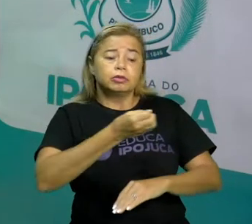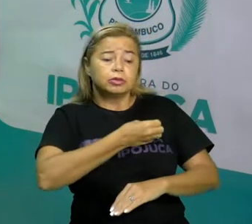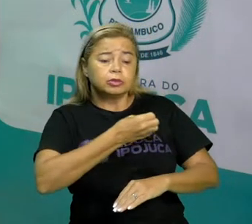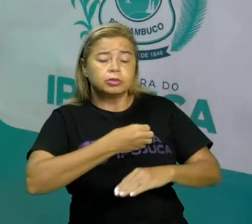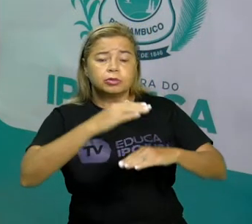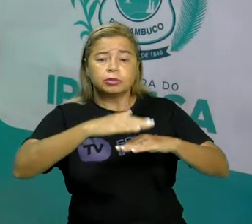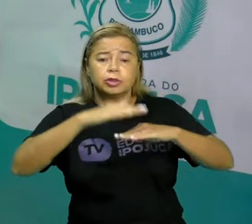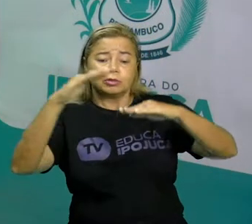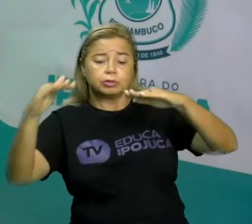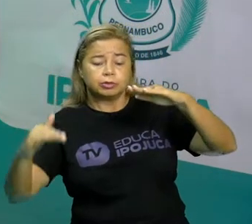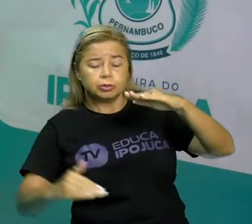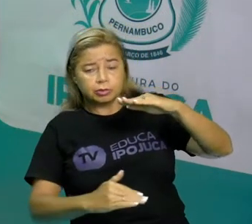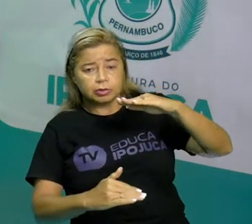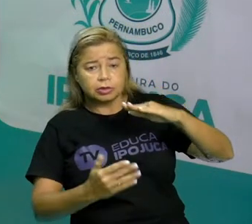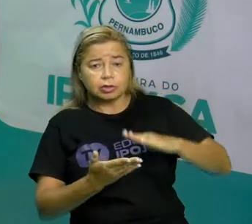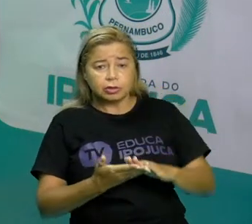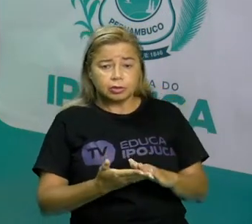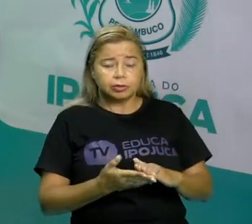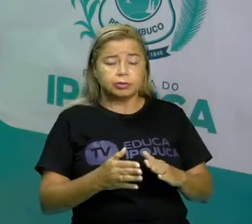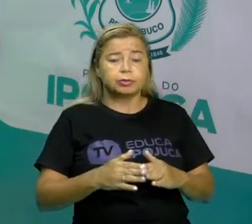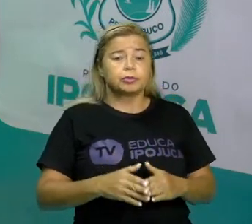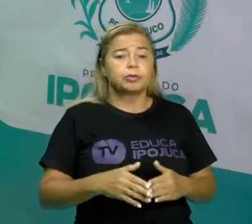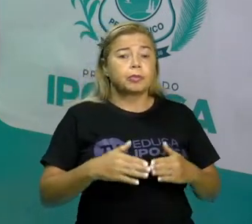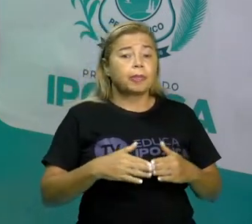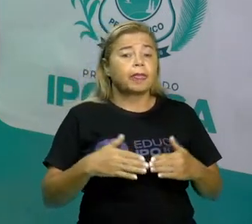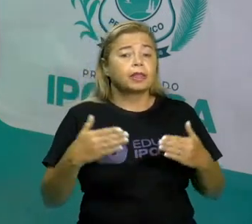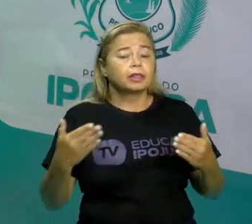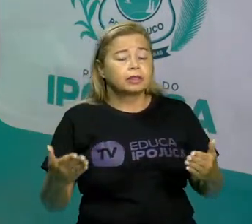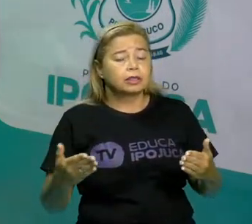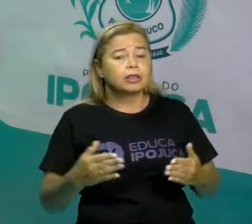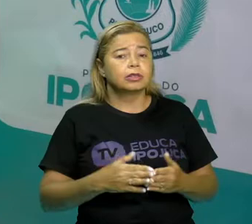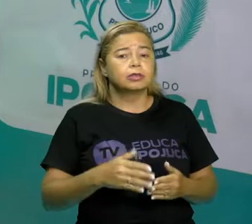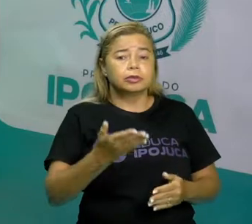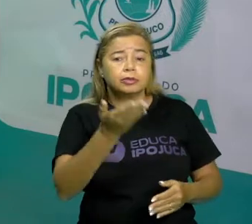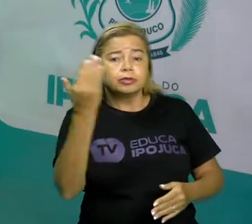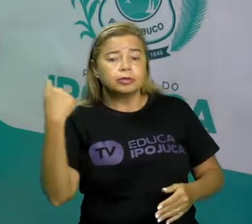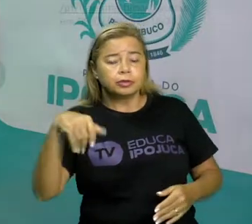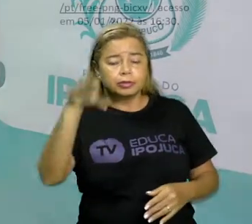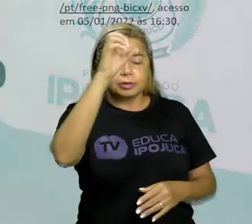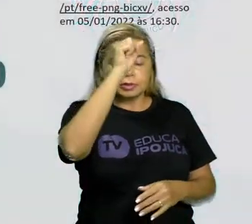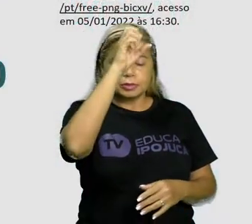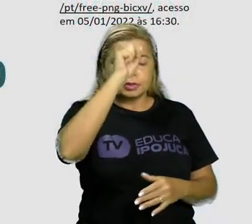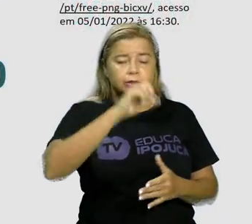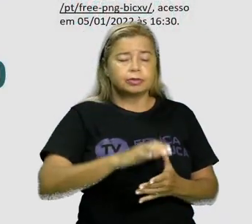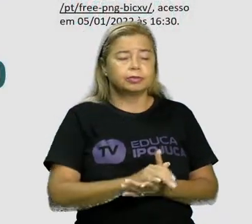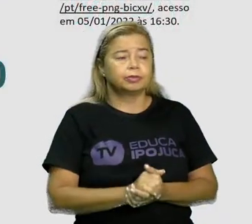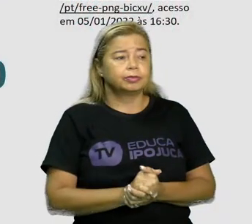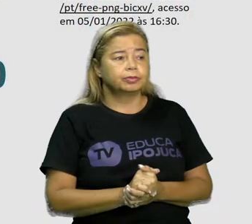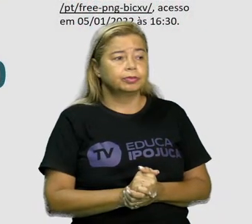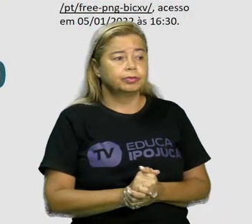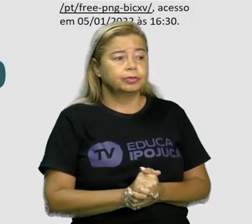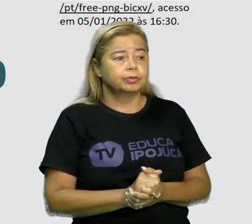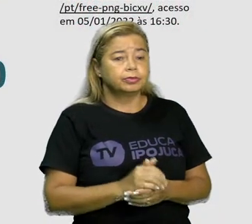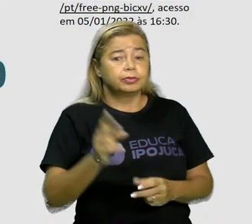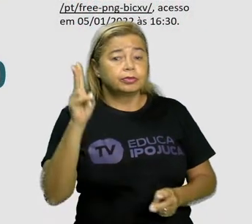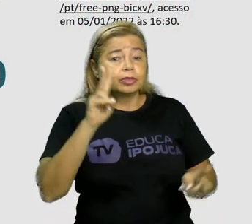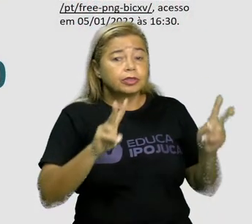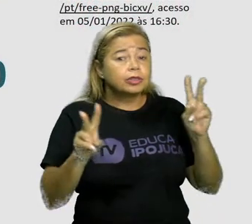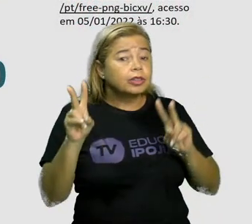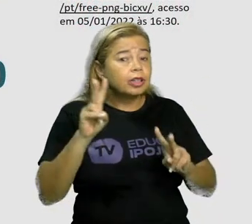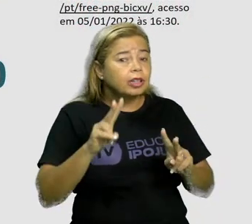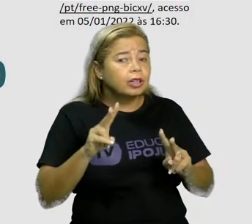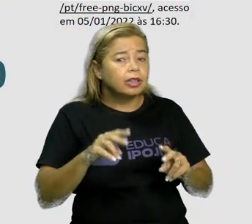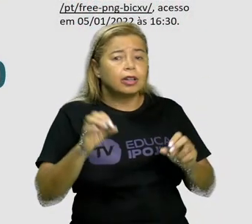vai subindo. Como assim? Vamos ler aqui com a professora. Vamos aprender ordem crescente e